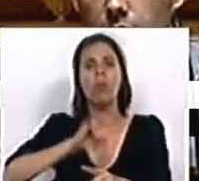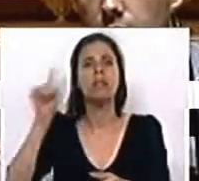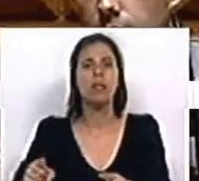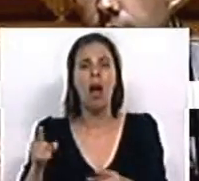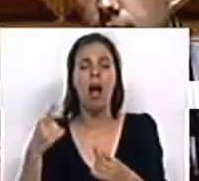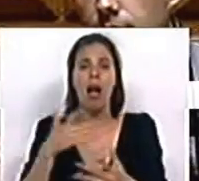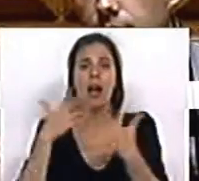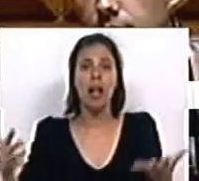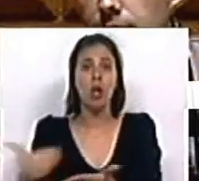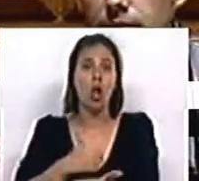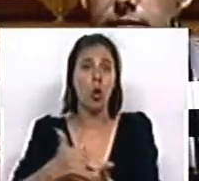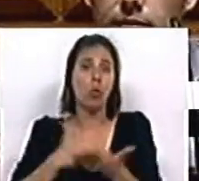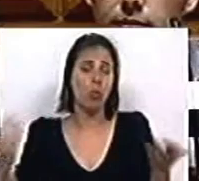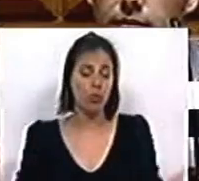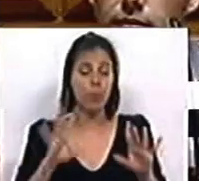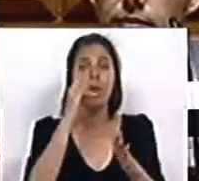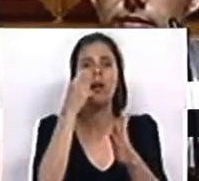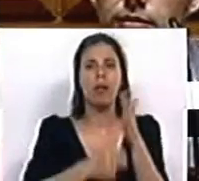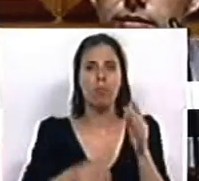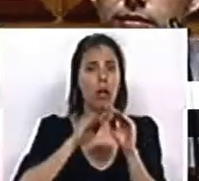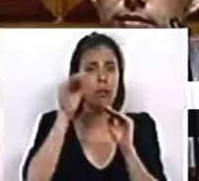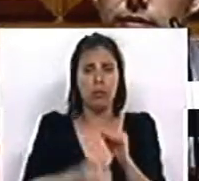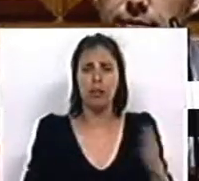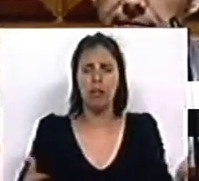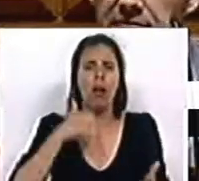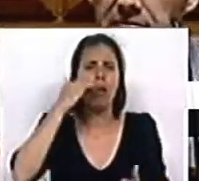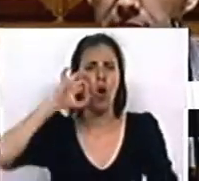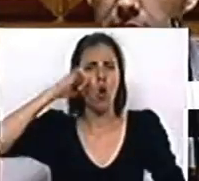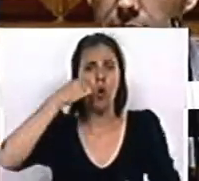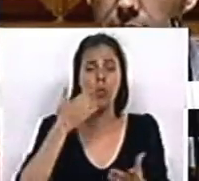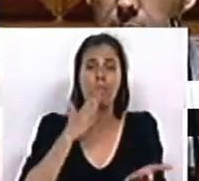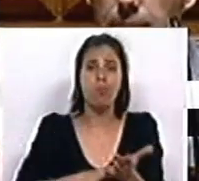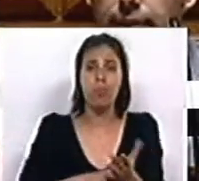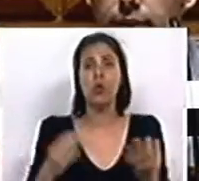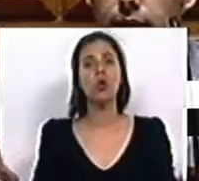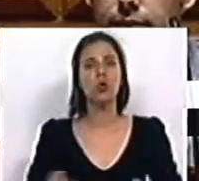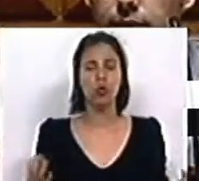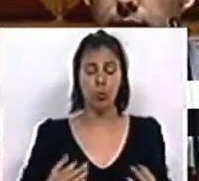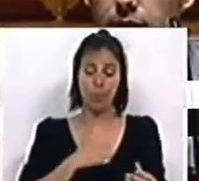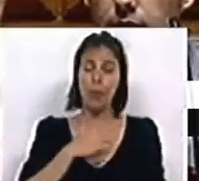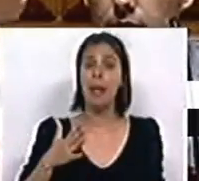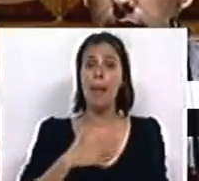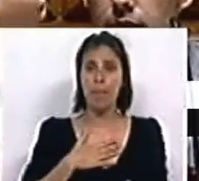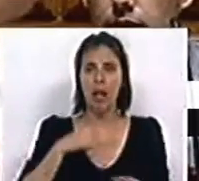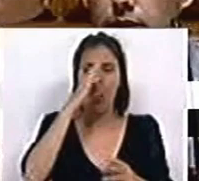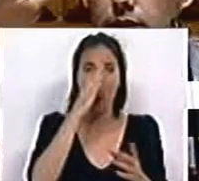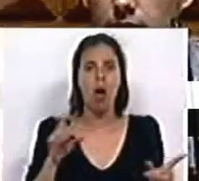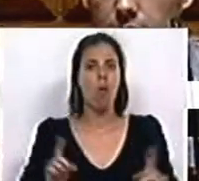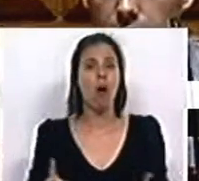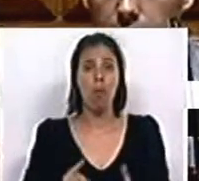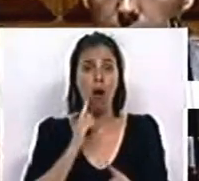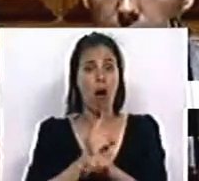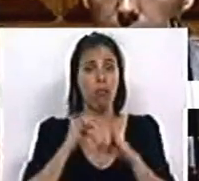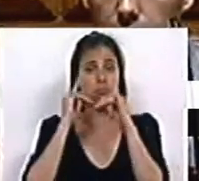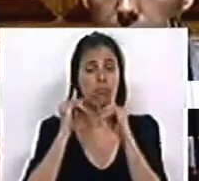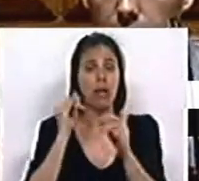empresas que têm grandes lucros. É um imposto recessivo que teve graves consequências para a restauração, para as empresas que não aguentaram exatamente